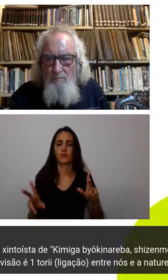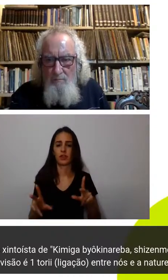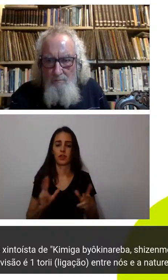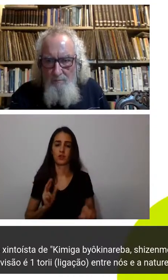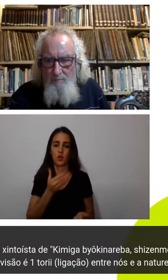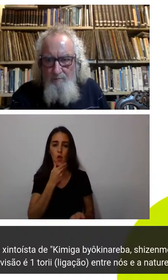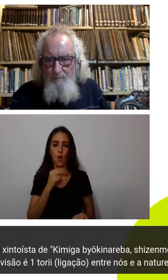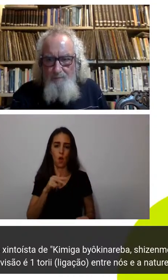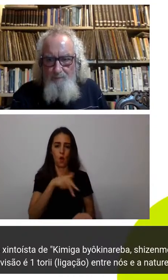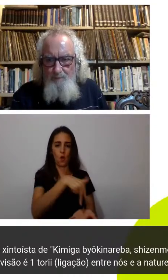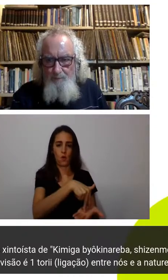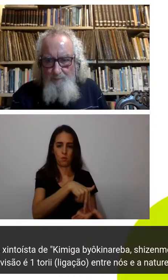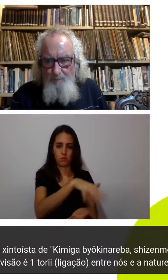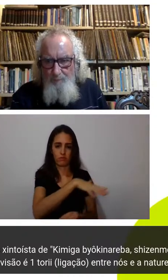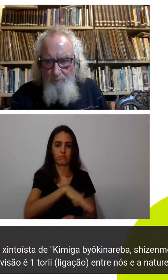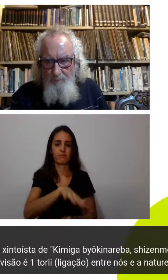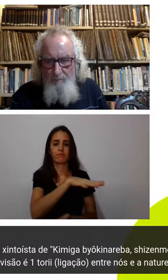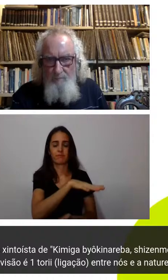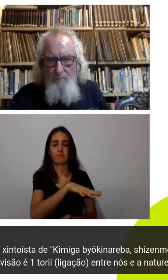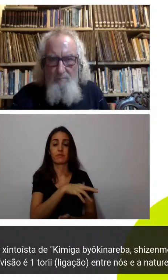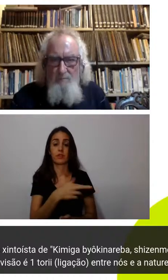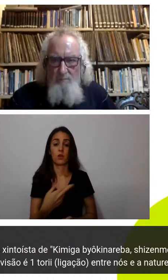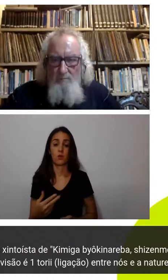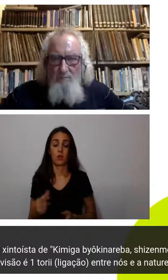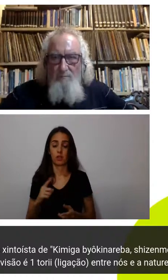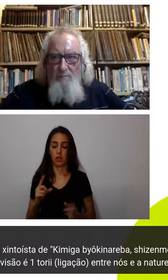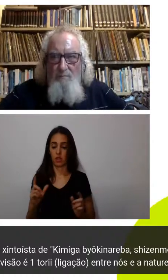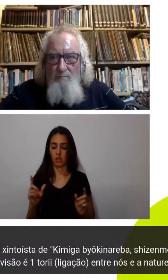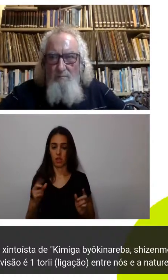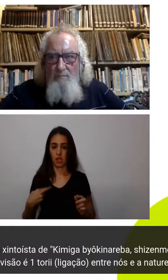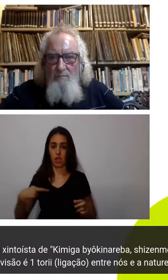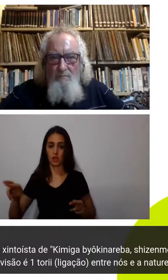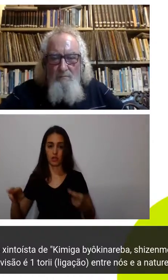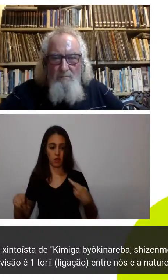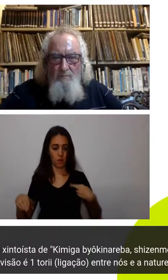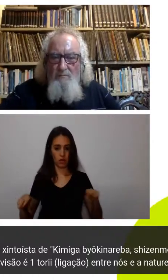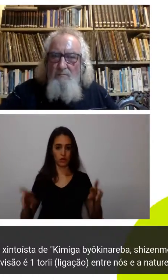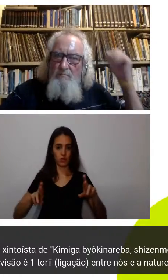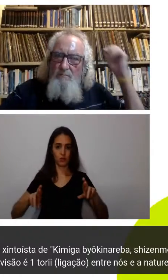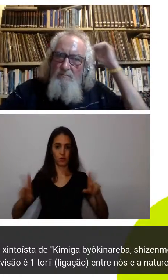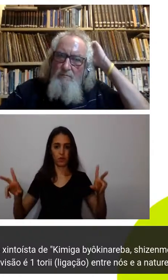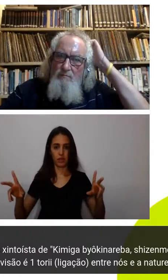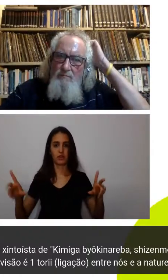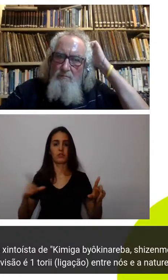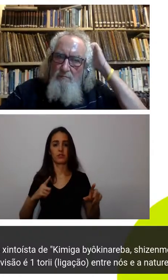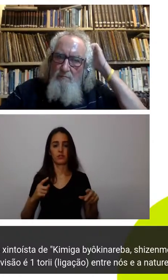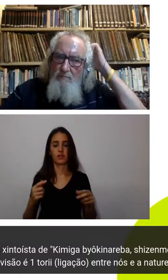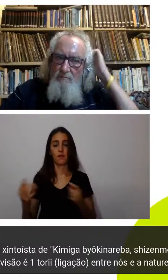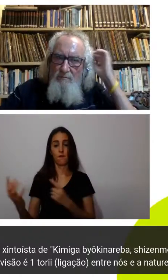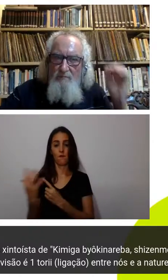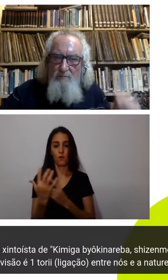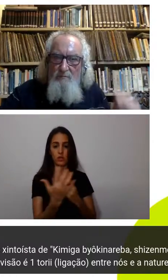mas eu acho que é muito interessante olhar as influências das religiões na nossa relação com a natureza